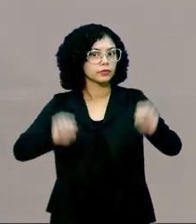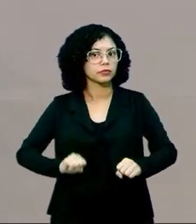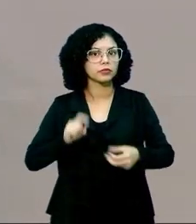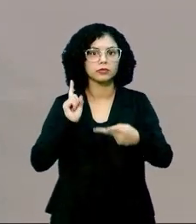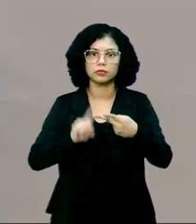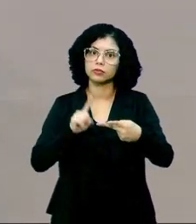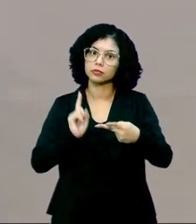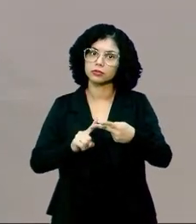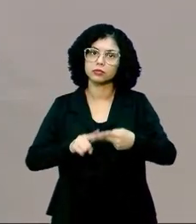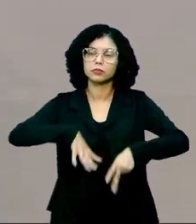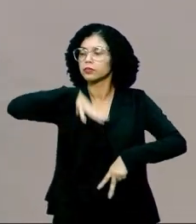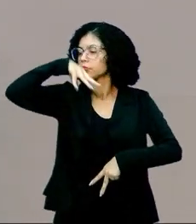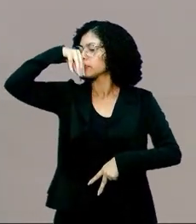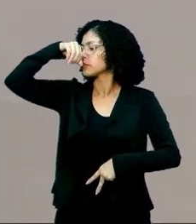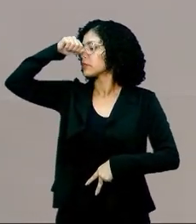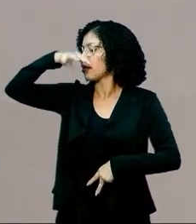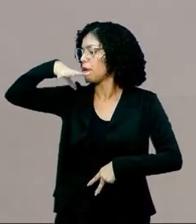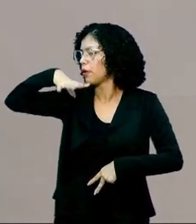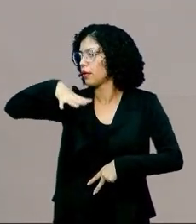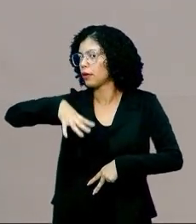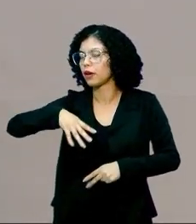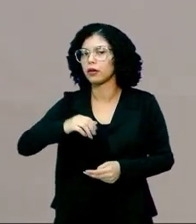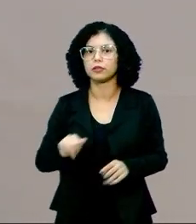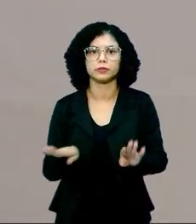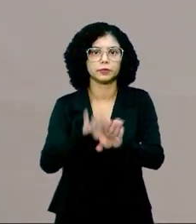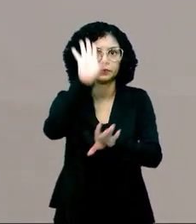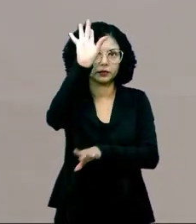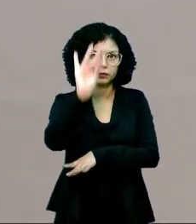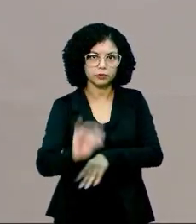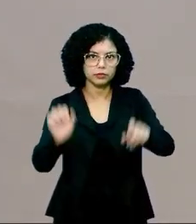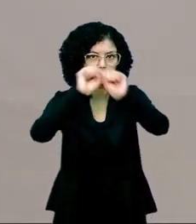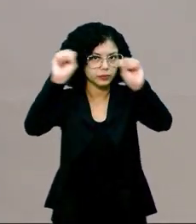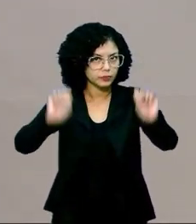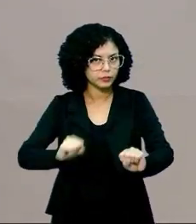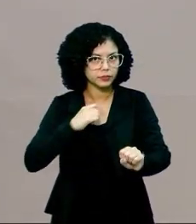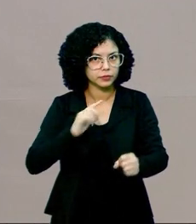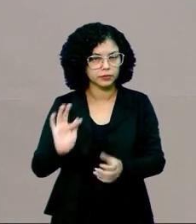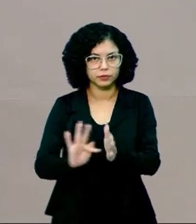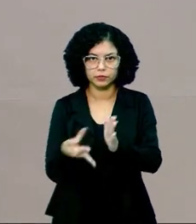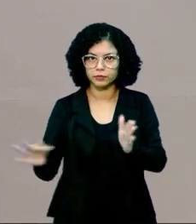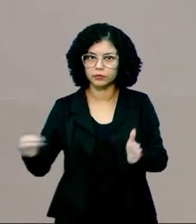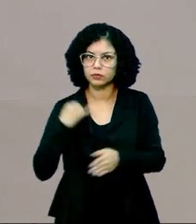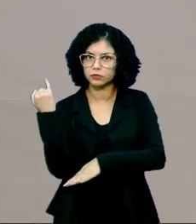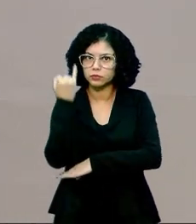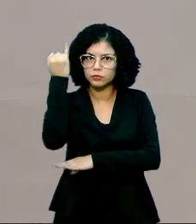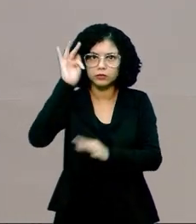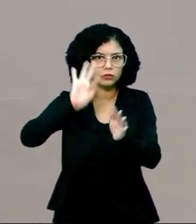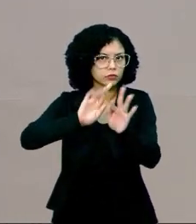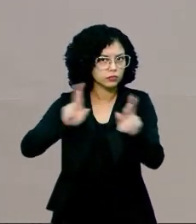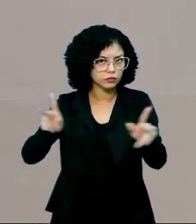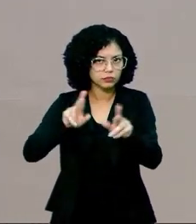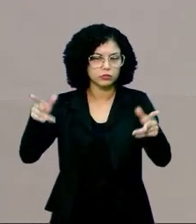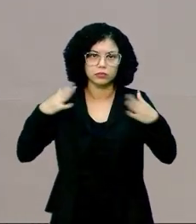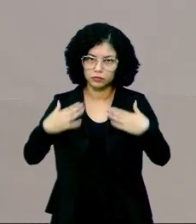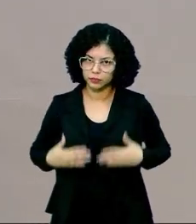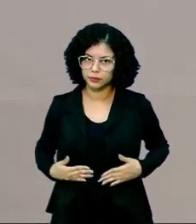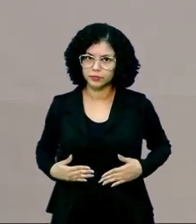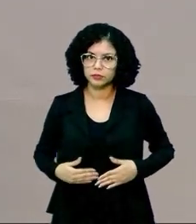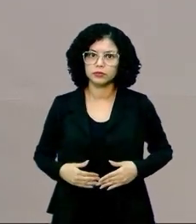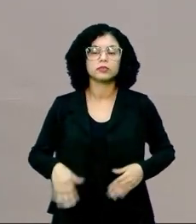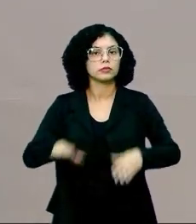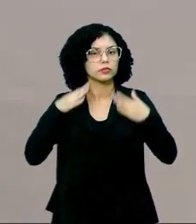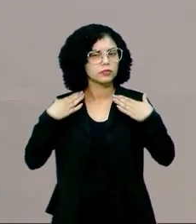temos sistema respiratório, então cada um, o sistema, ele vai desempenhar uma função diferente dentro do corpo humano. Então, a